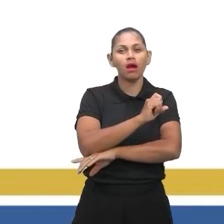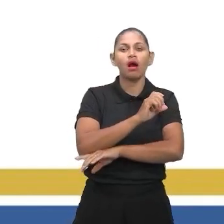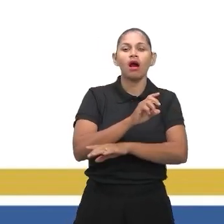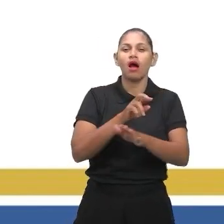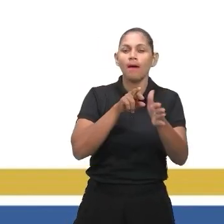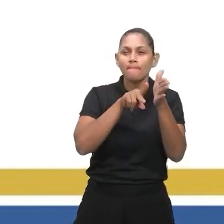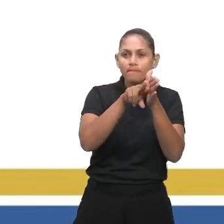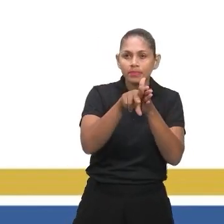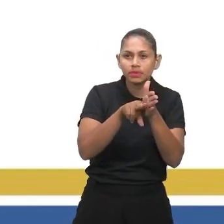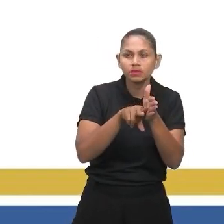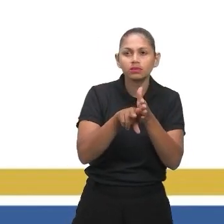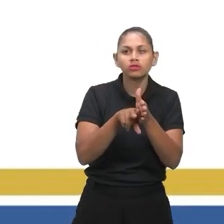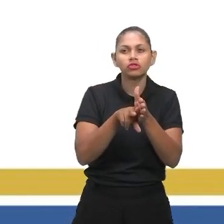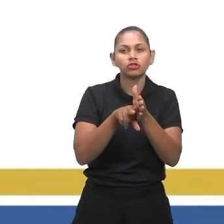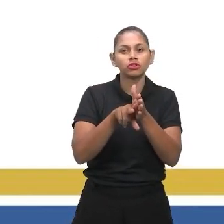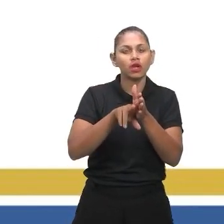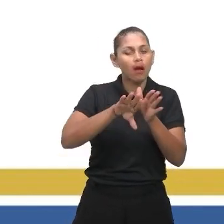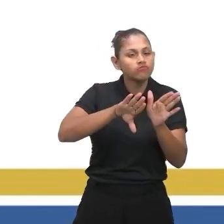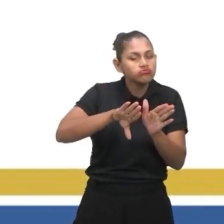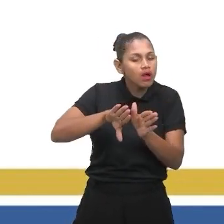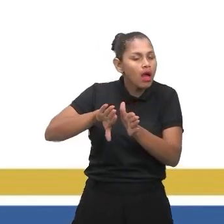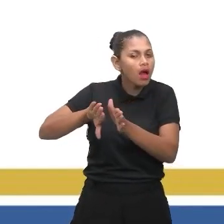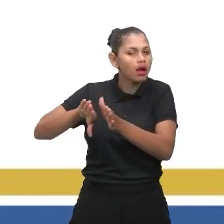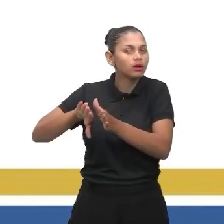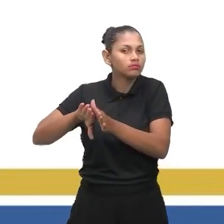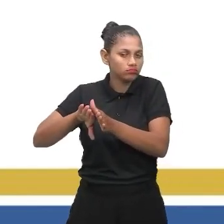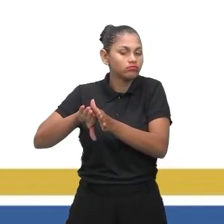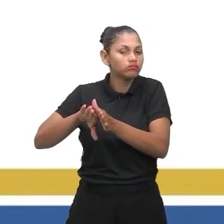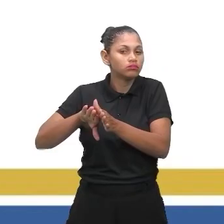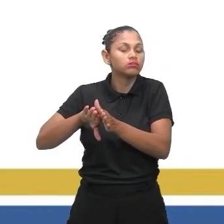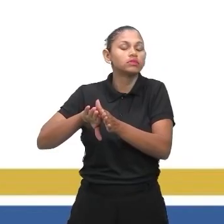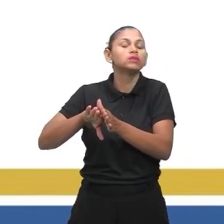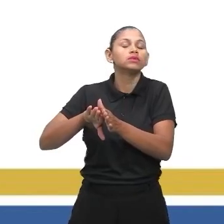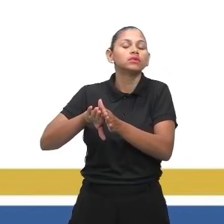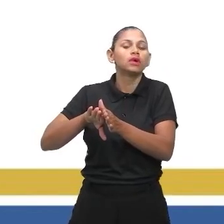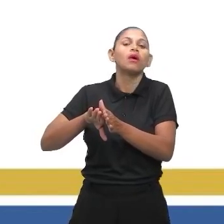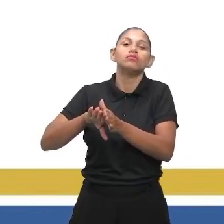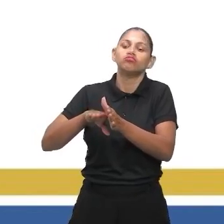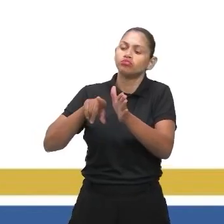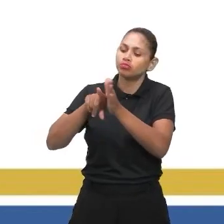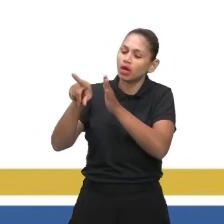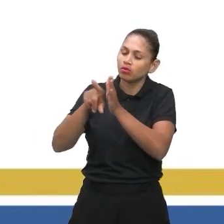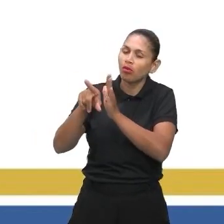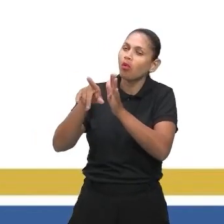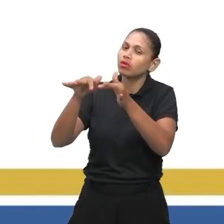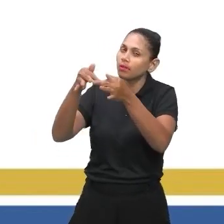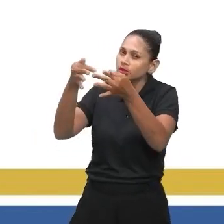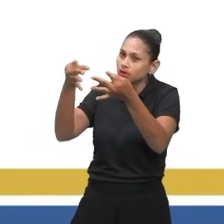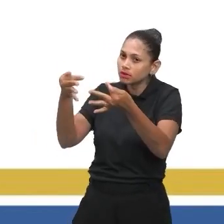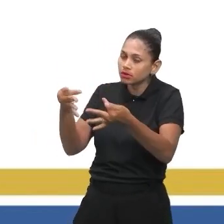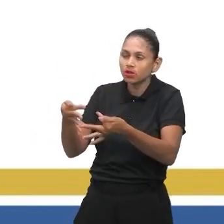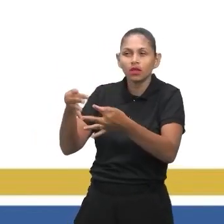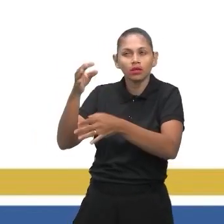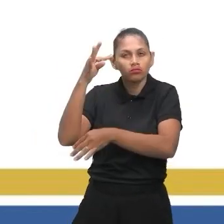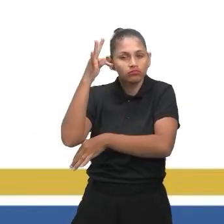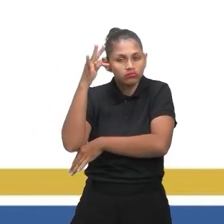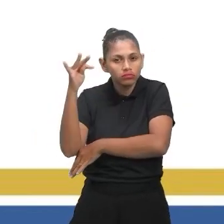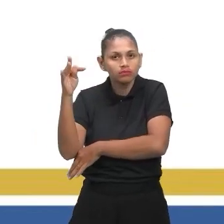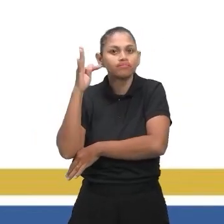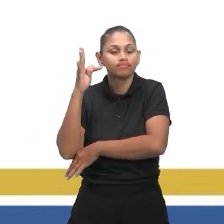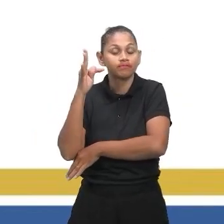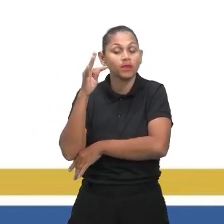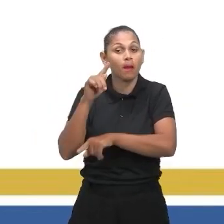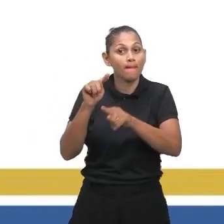canto dela. Ou seja, significa que a biologia, ela sempre traz questões mais tranquilas, mais voltadas para a teoria. Já a